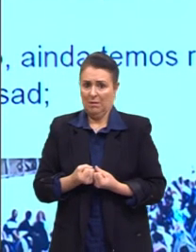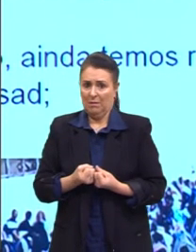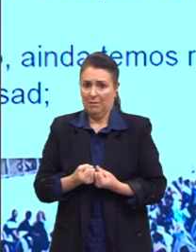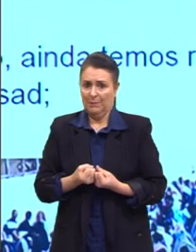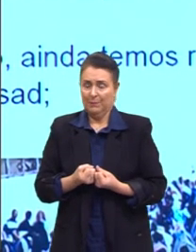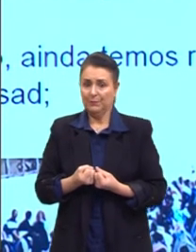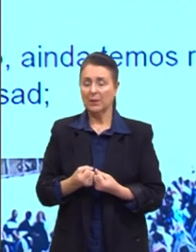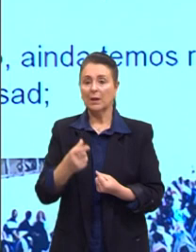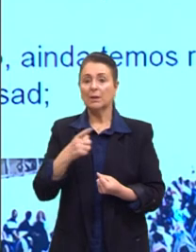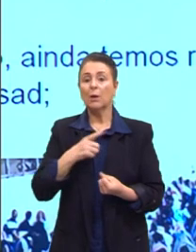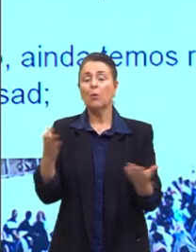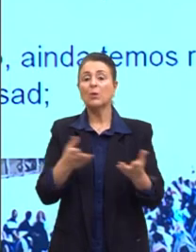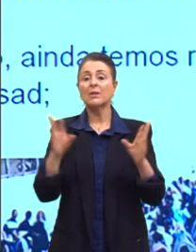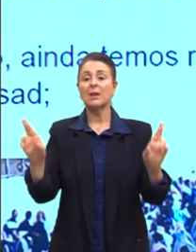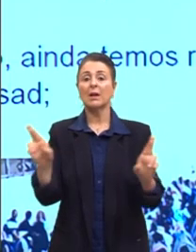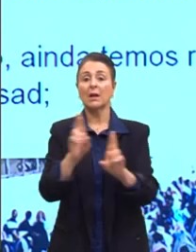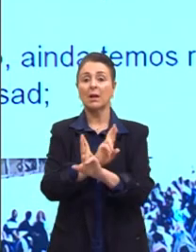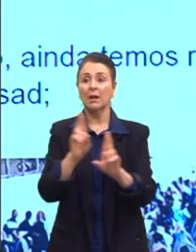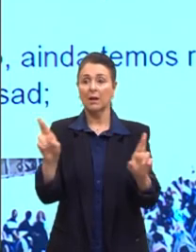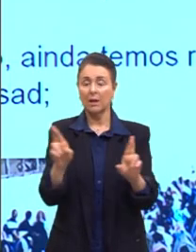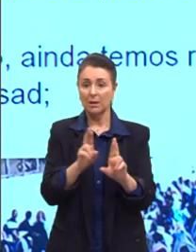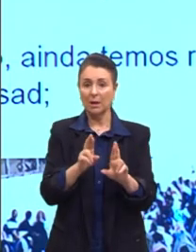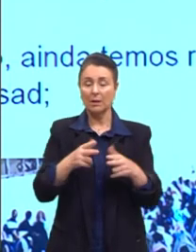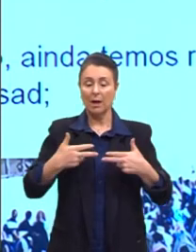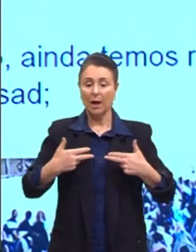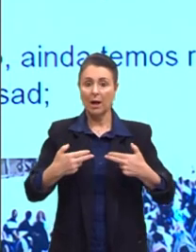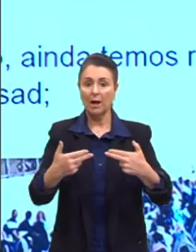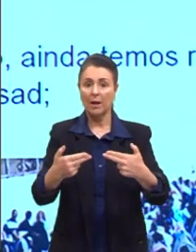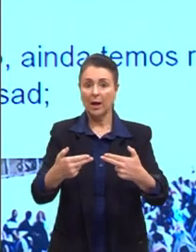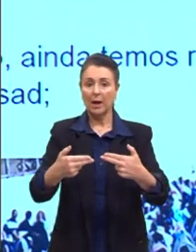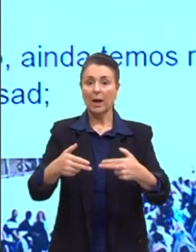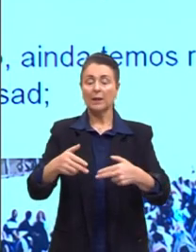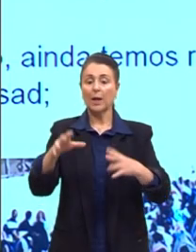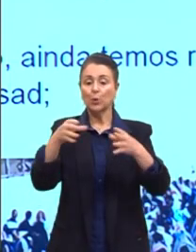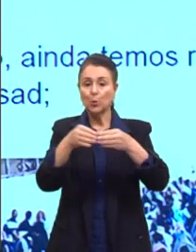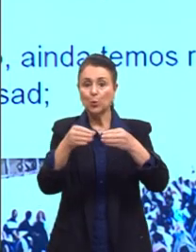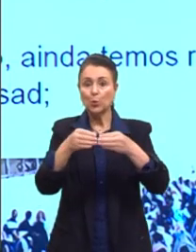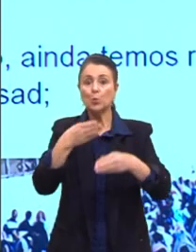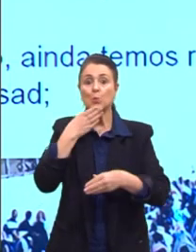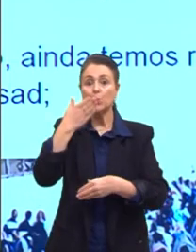relacionado aí... O Estado Islâmico já foi derrotado.